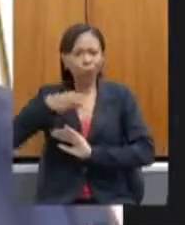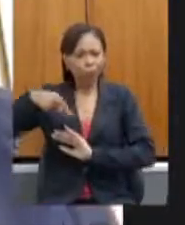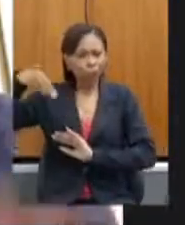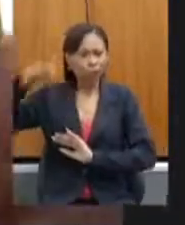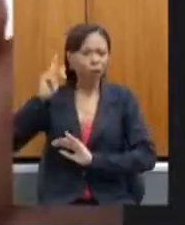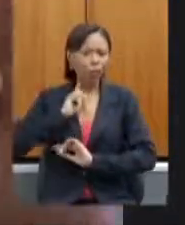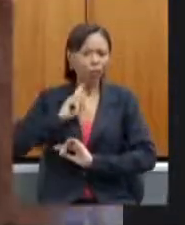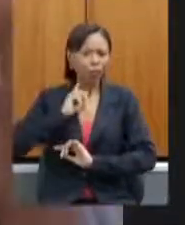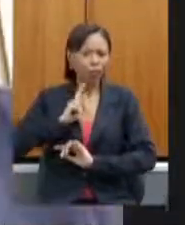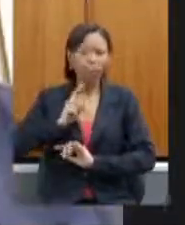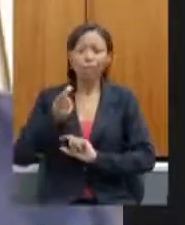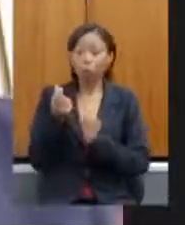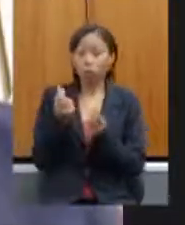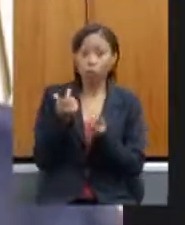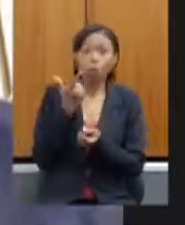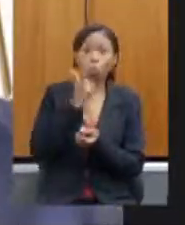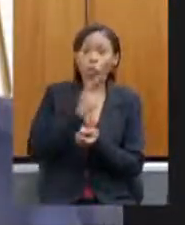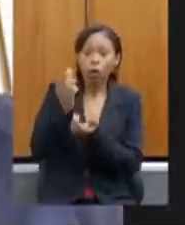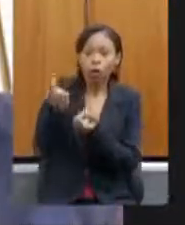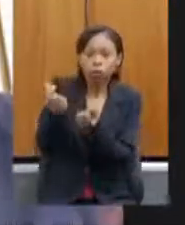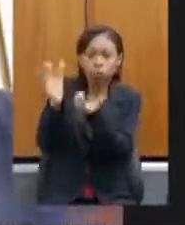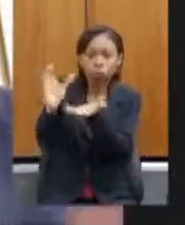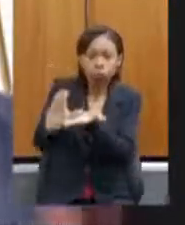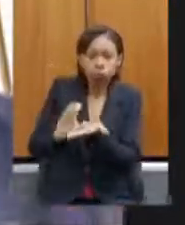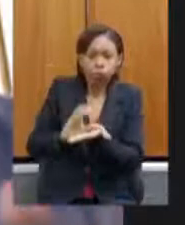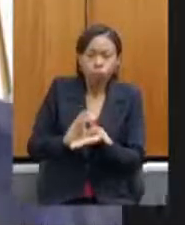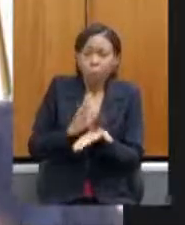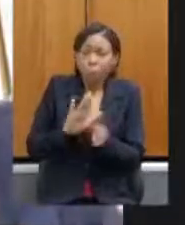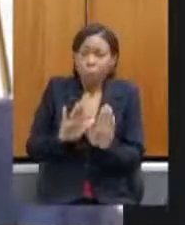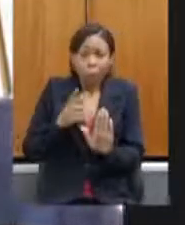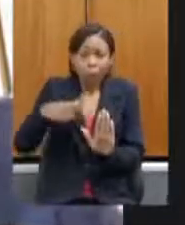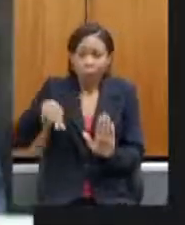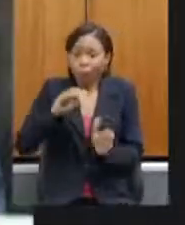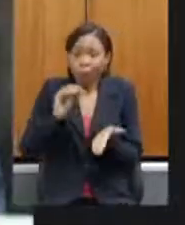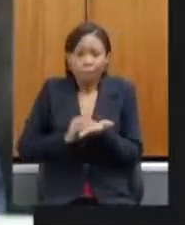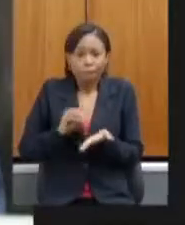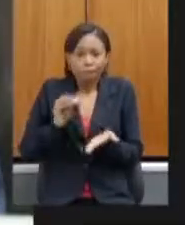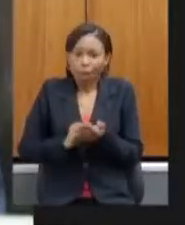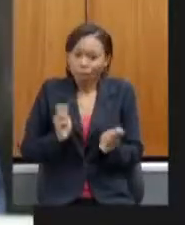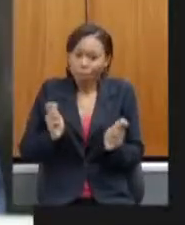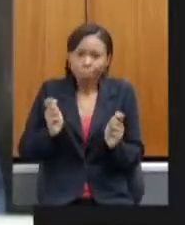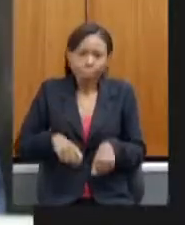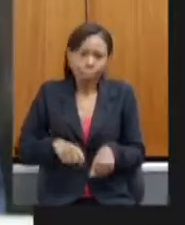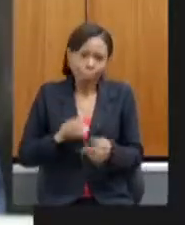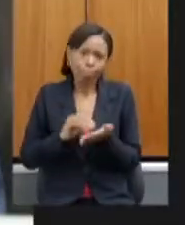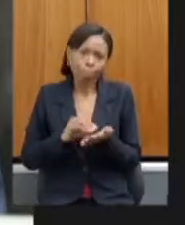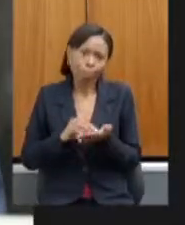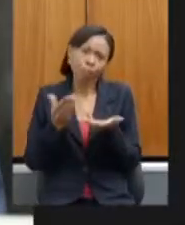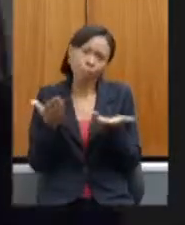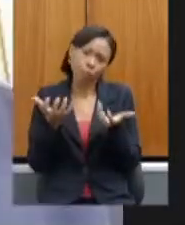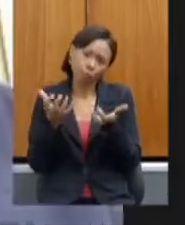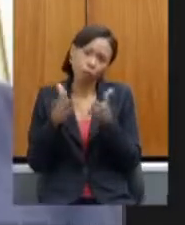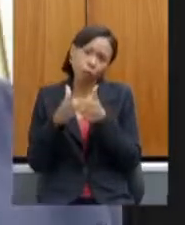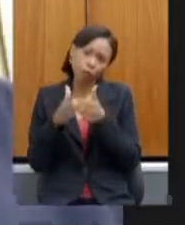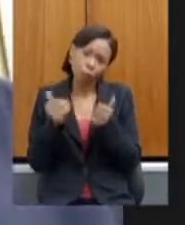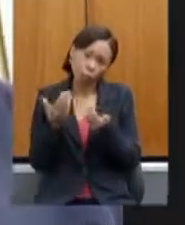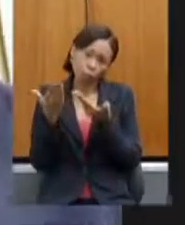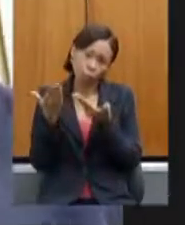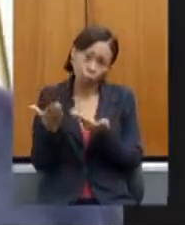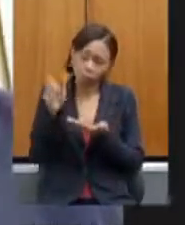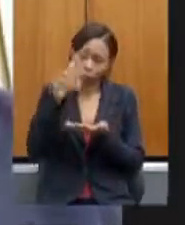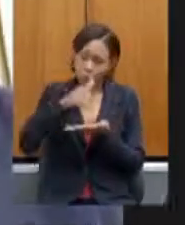acesso a esse dinheiro barato e nós não somos competentes para isso então eu quero pedir a vossa excelência a senhora